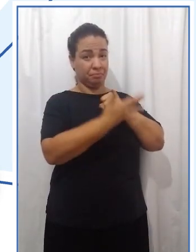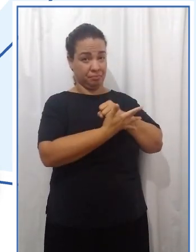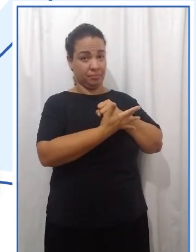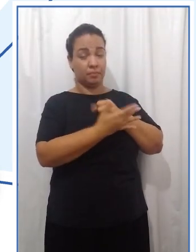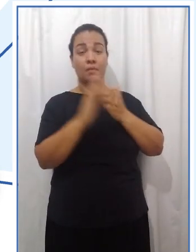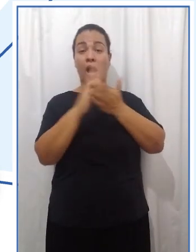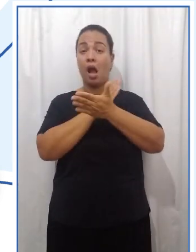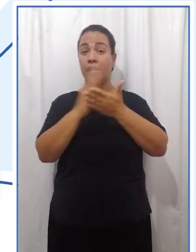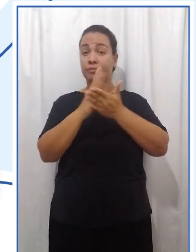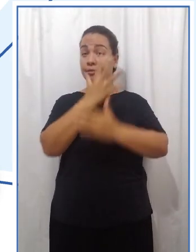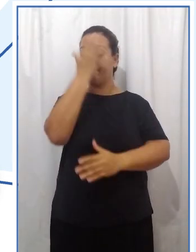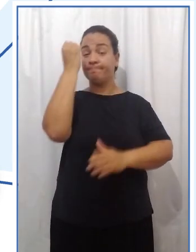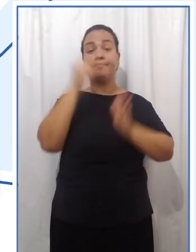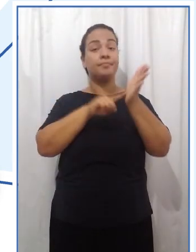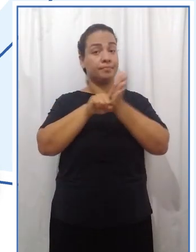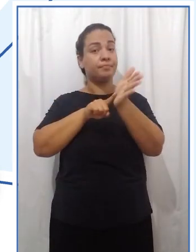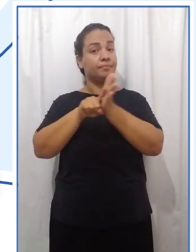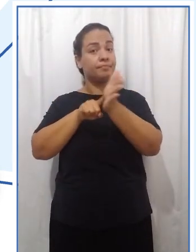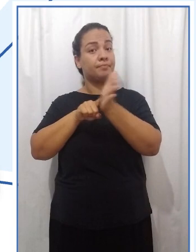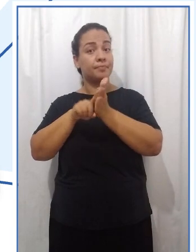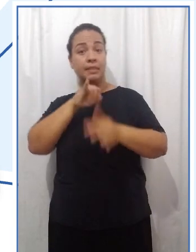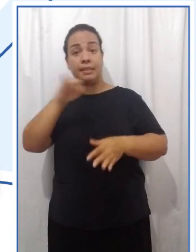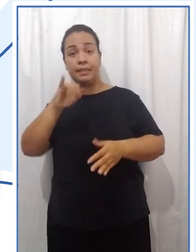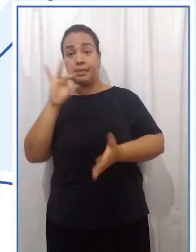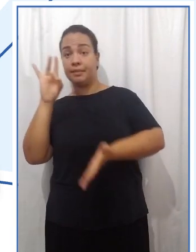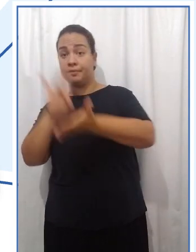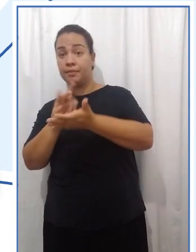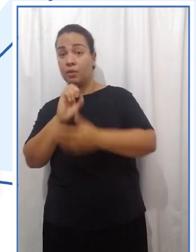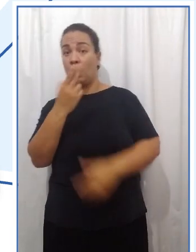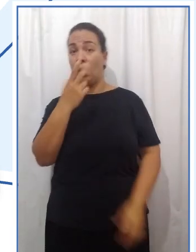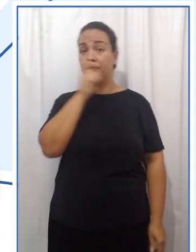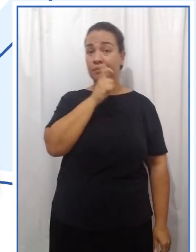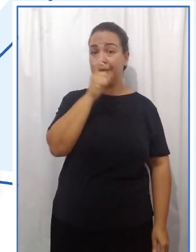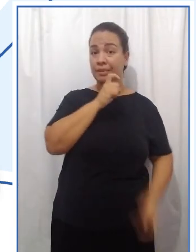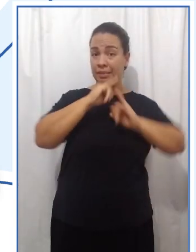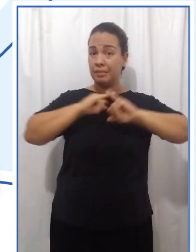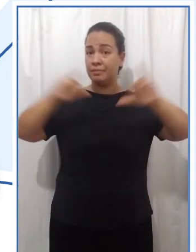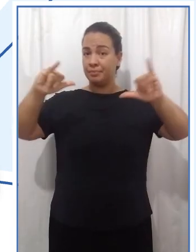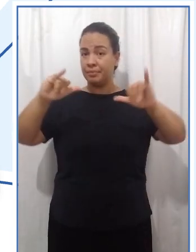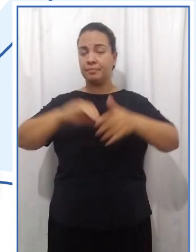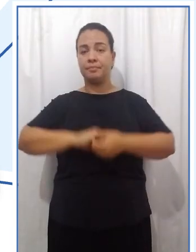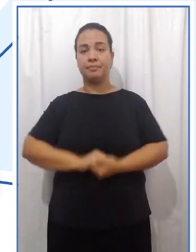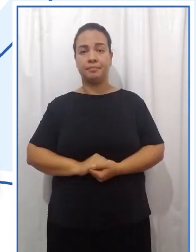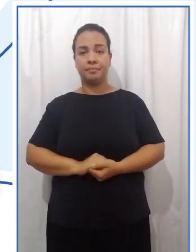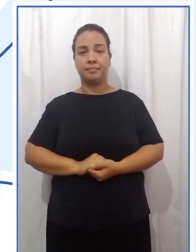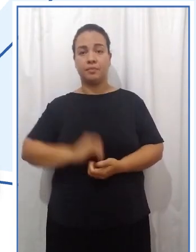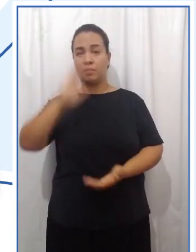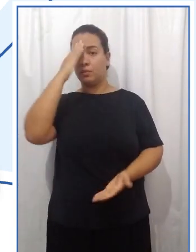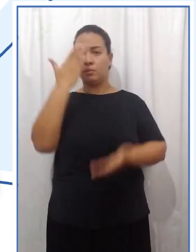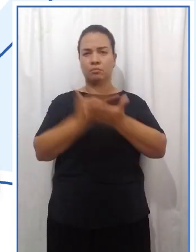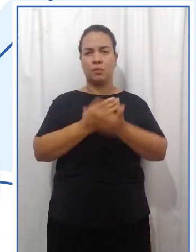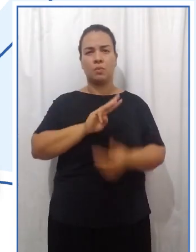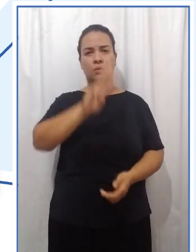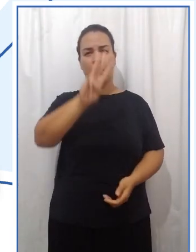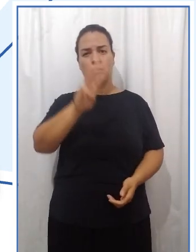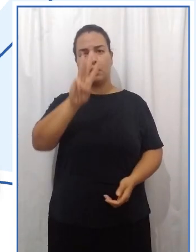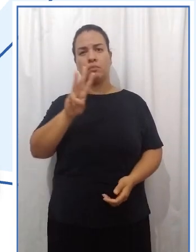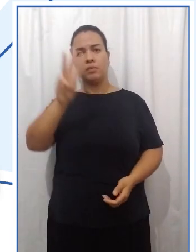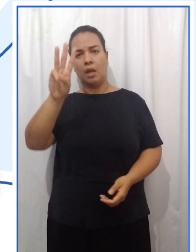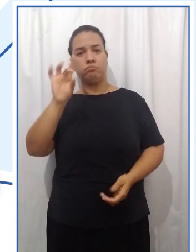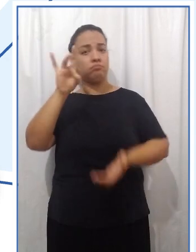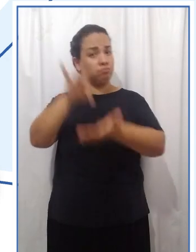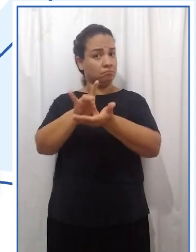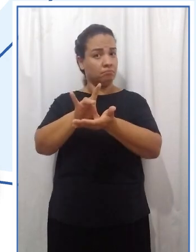Muitas vezes esquecemos de checar a veracidade da informação e passamos. Vamos confiar nos canais oficiais.